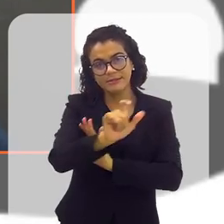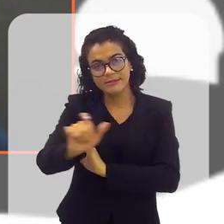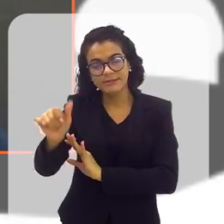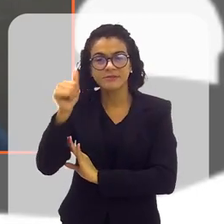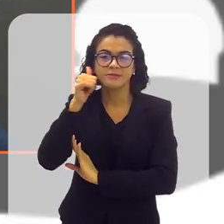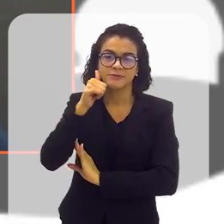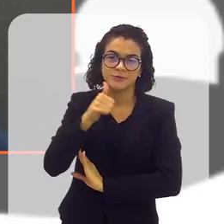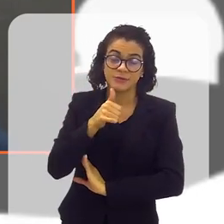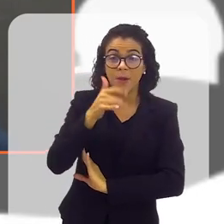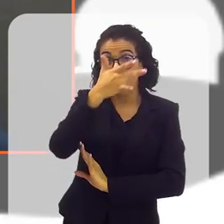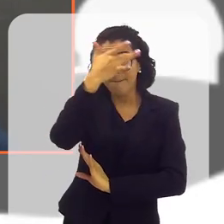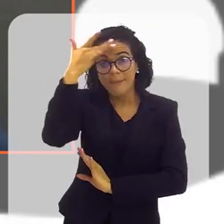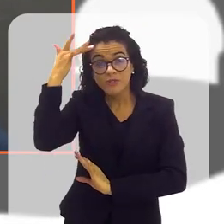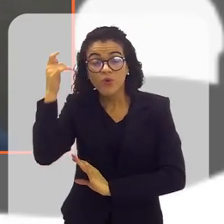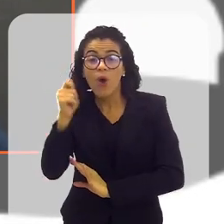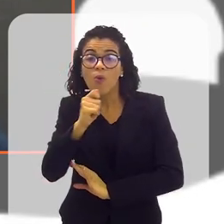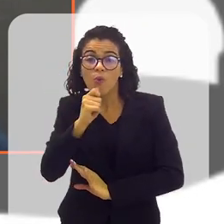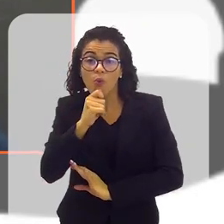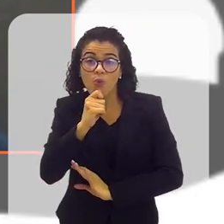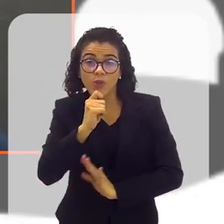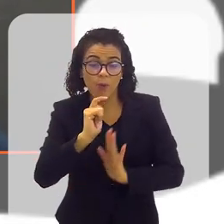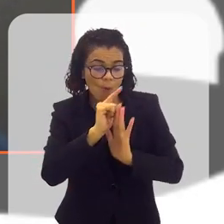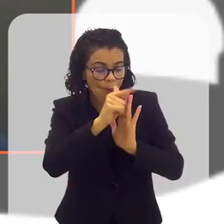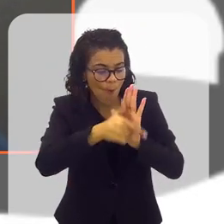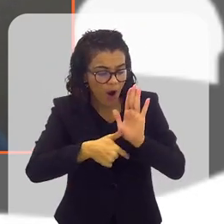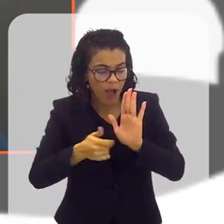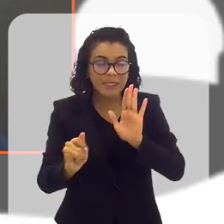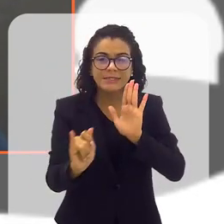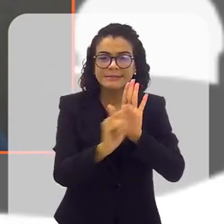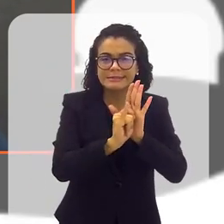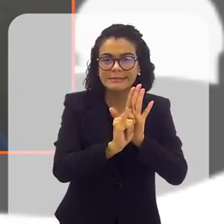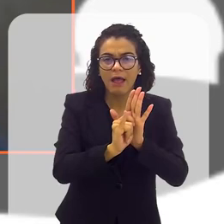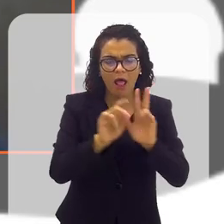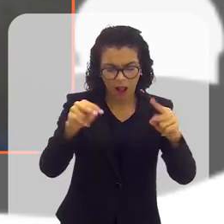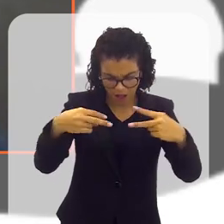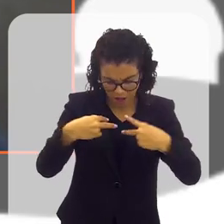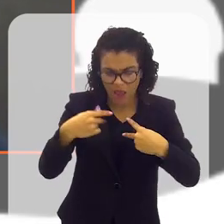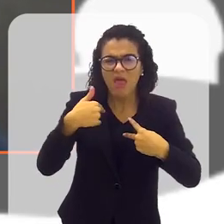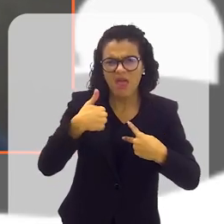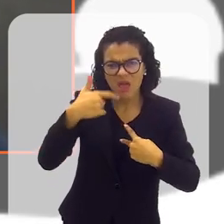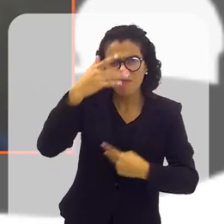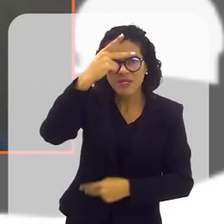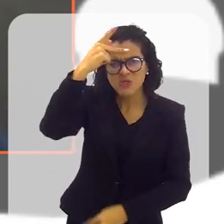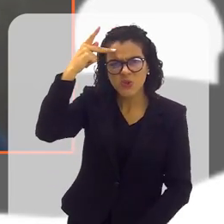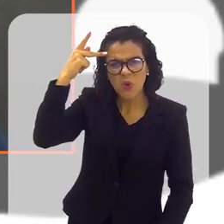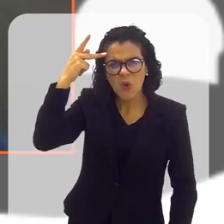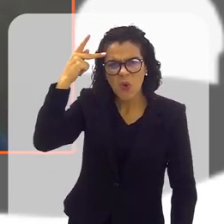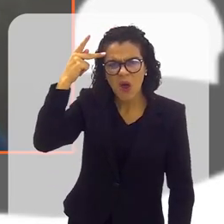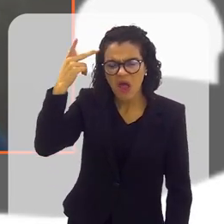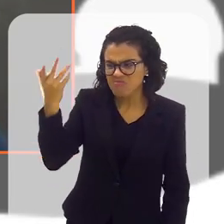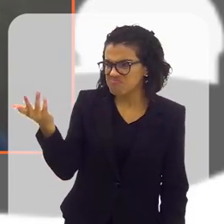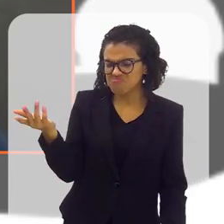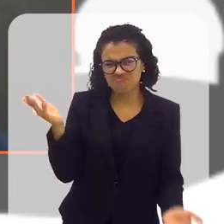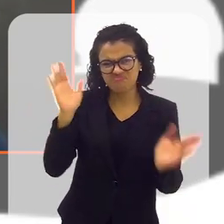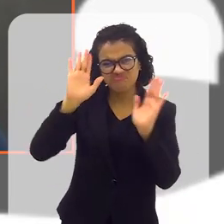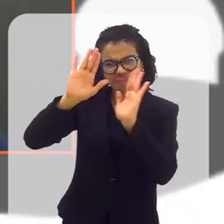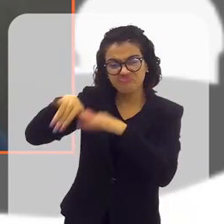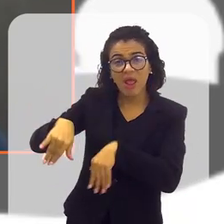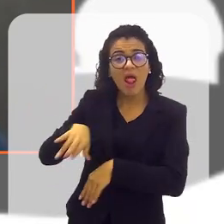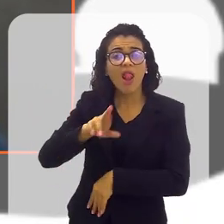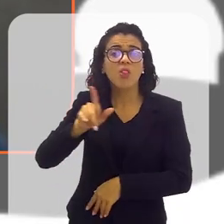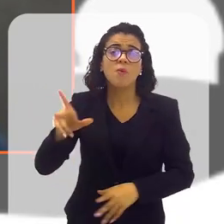das pessoas, e uma pessoa sem identidade não se reconhece como pessoa, e se ela não é uma